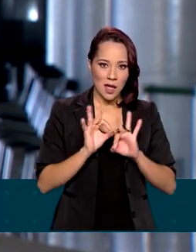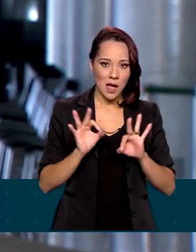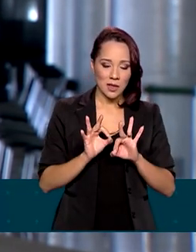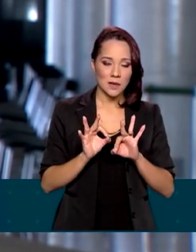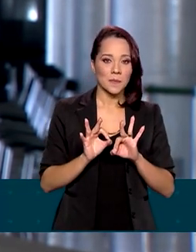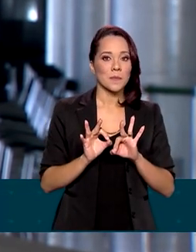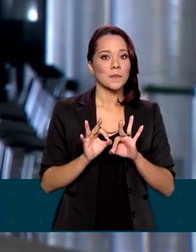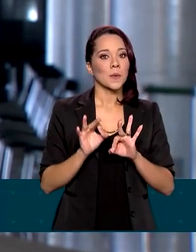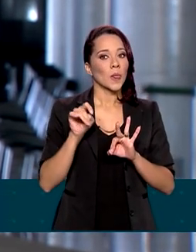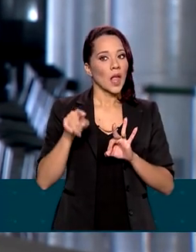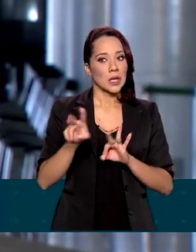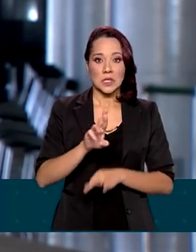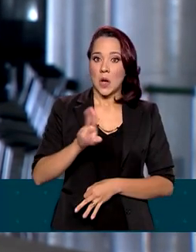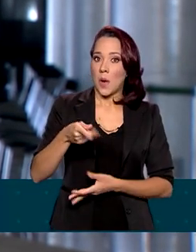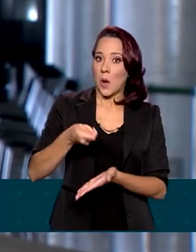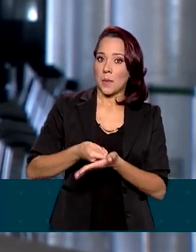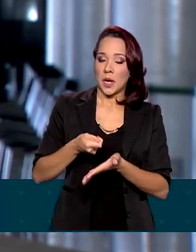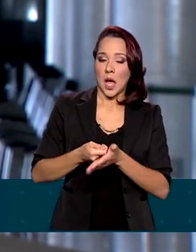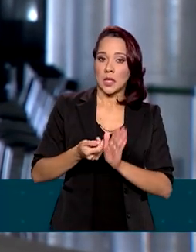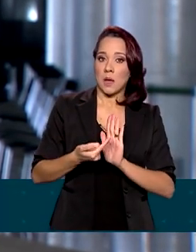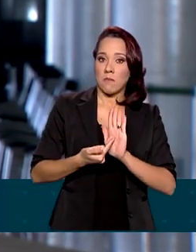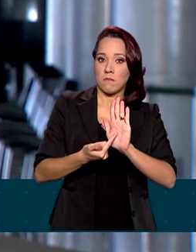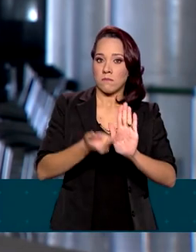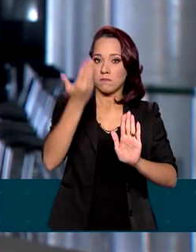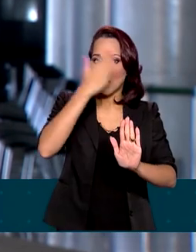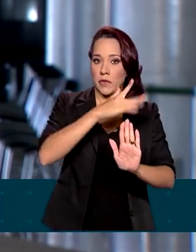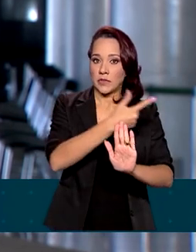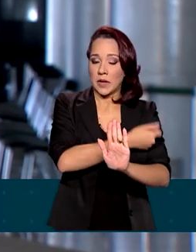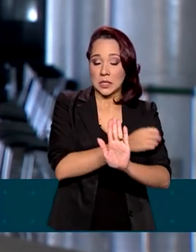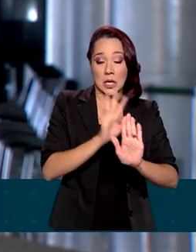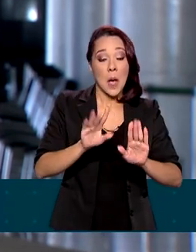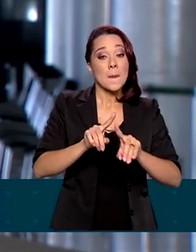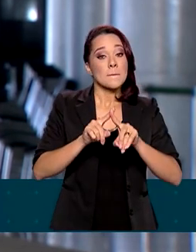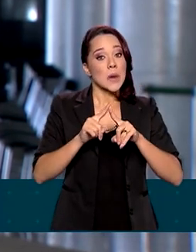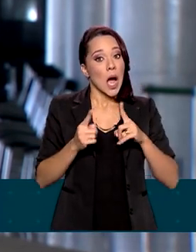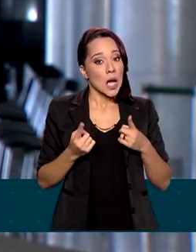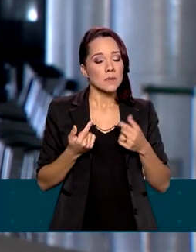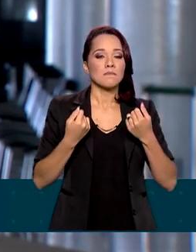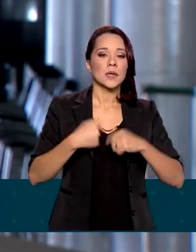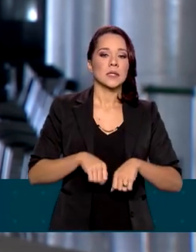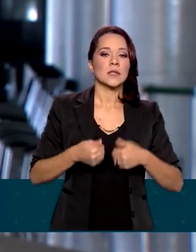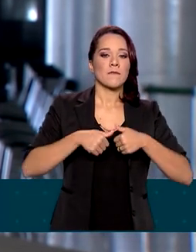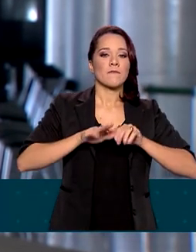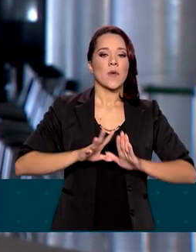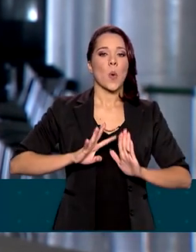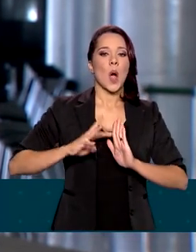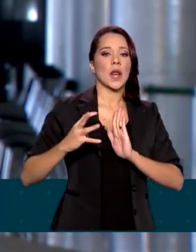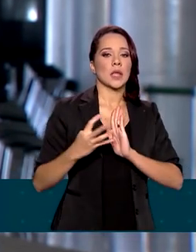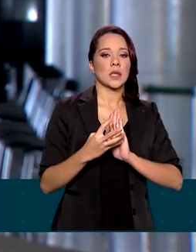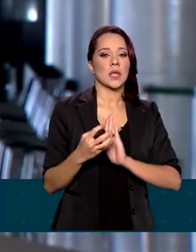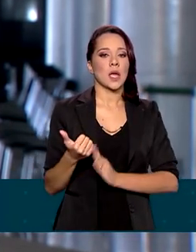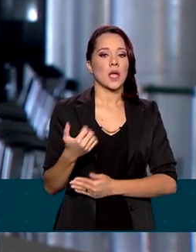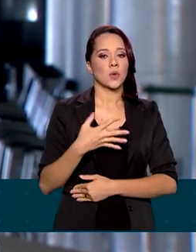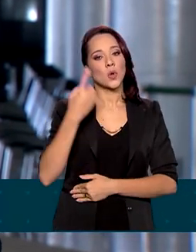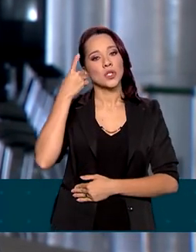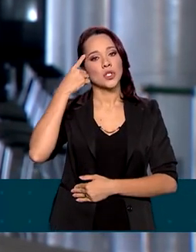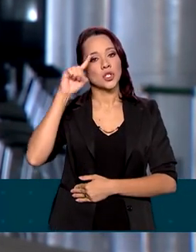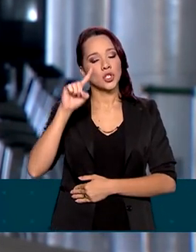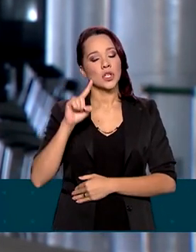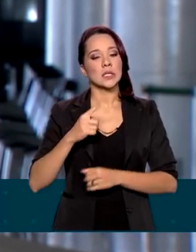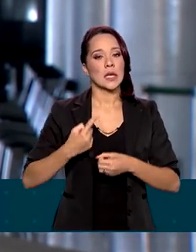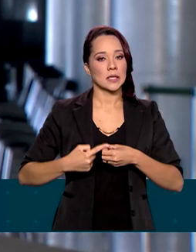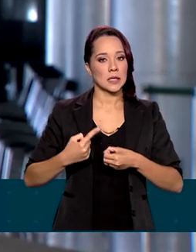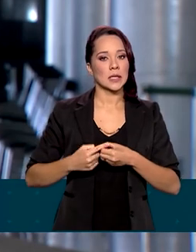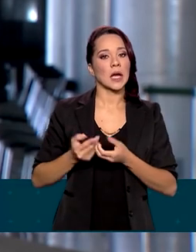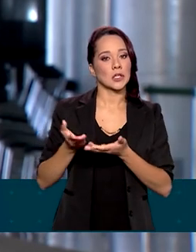não são obrigados a apresentar o cartão de vacinação, porém, eles devem fazer uma quarentena de pelo menos 14 dias na